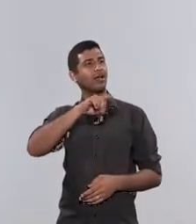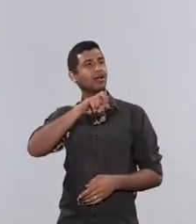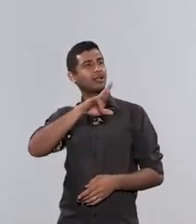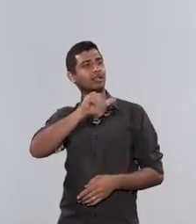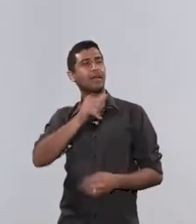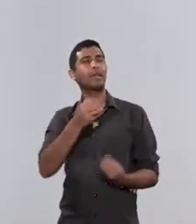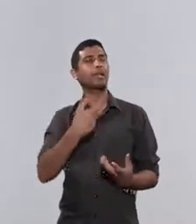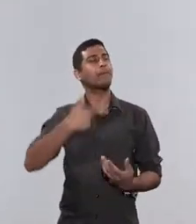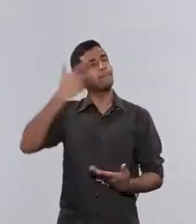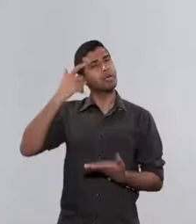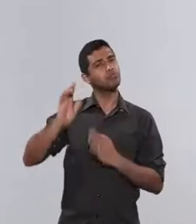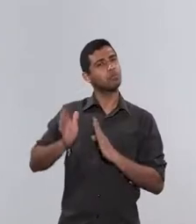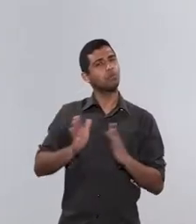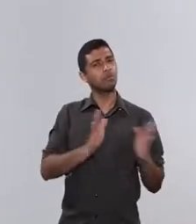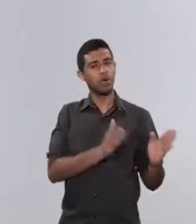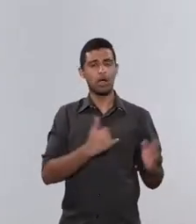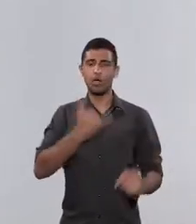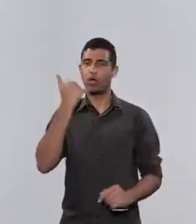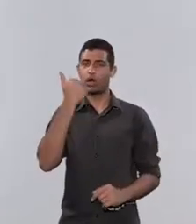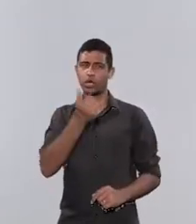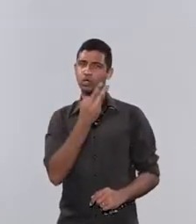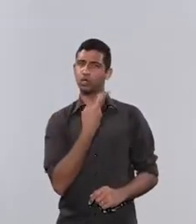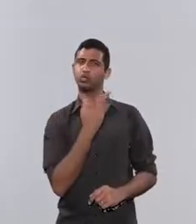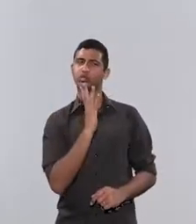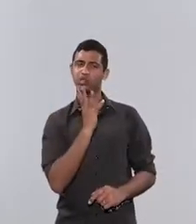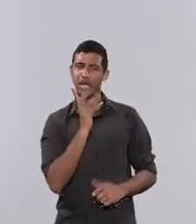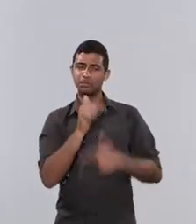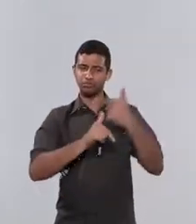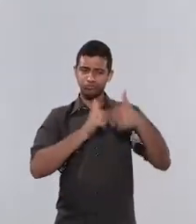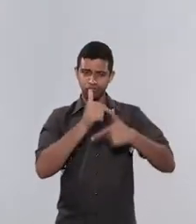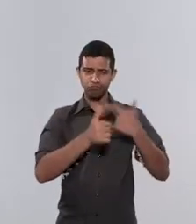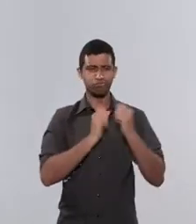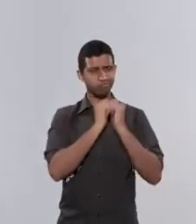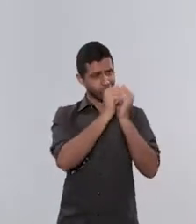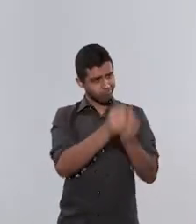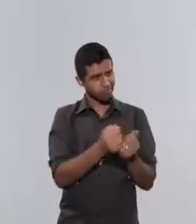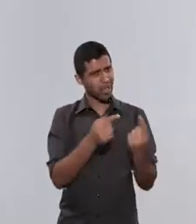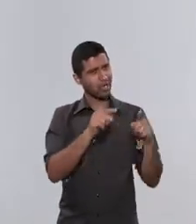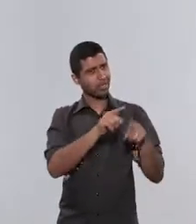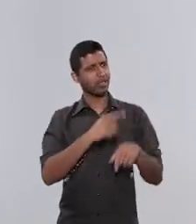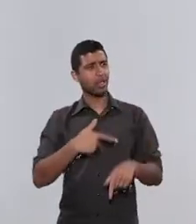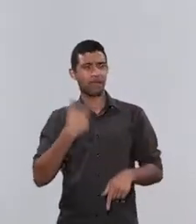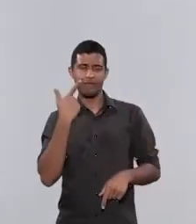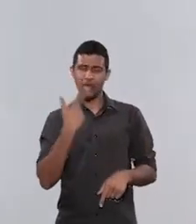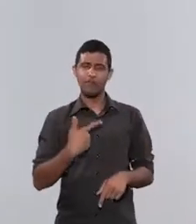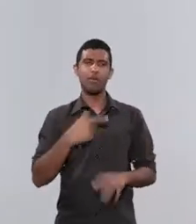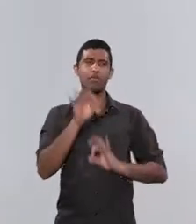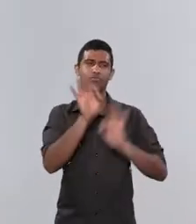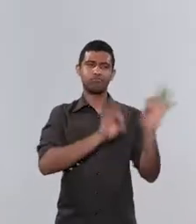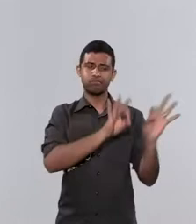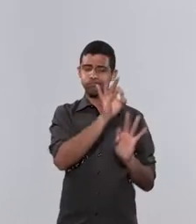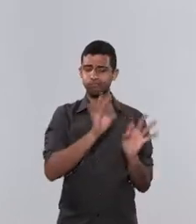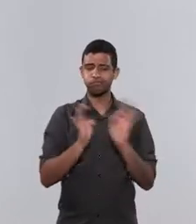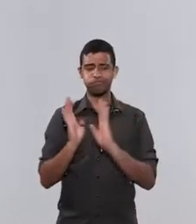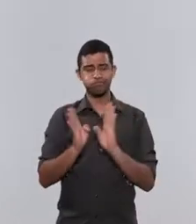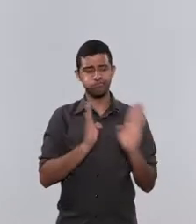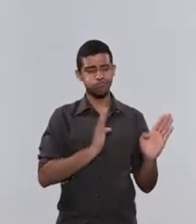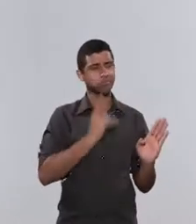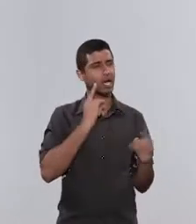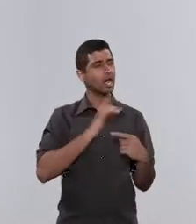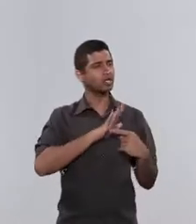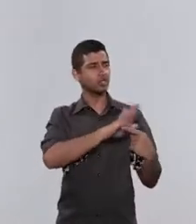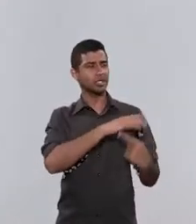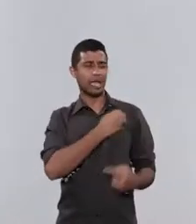dar uma organizada. Eu até ligo e falo, a gente já trabalhou junto, trabalha junto. Olha, dá uma organizada, para